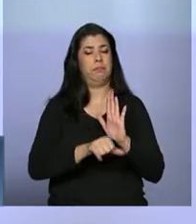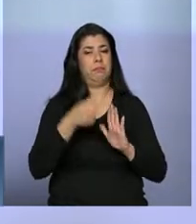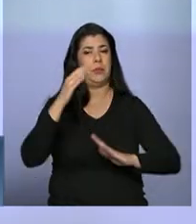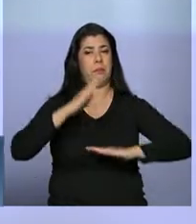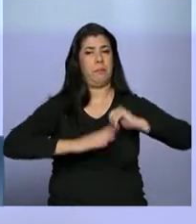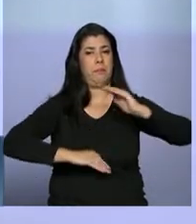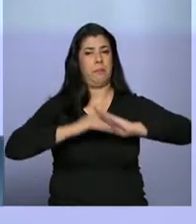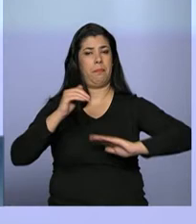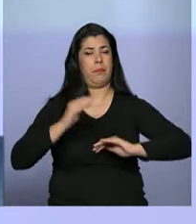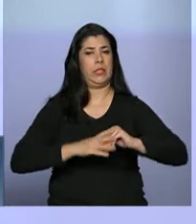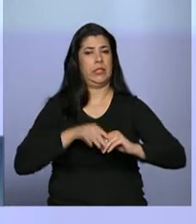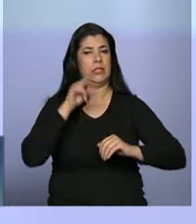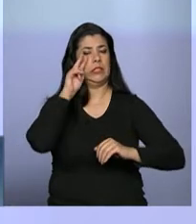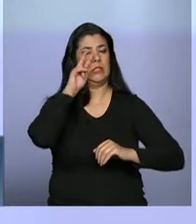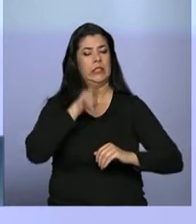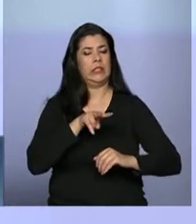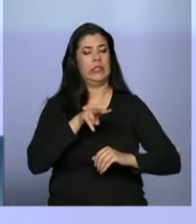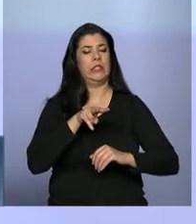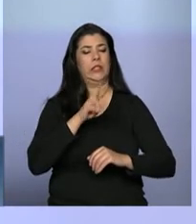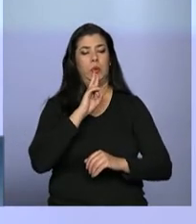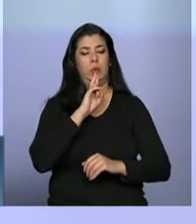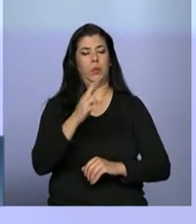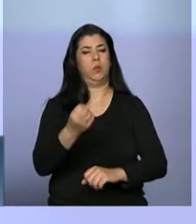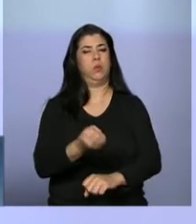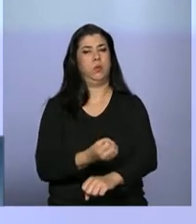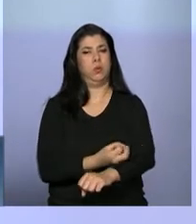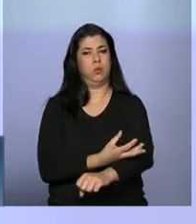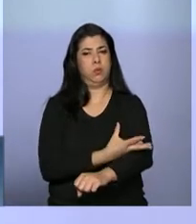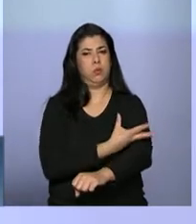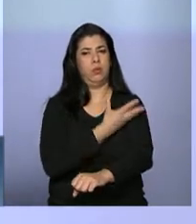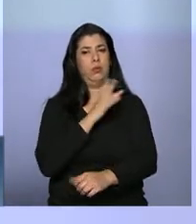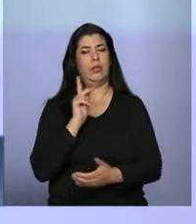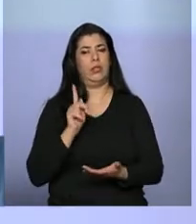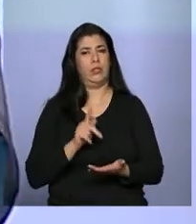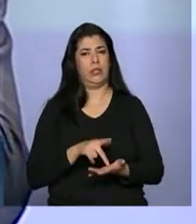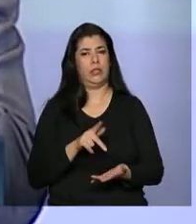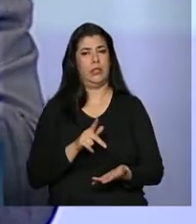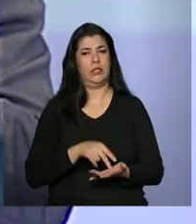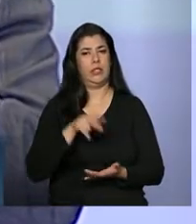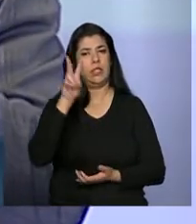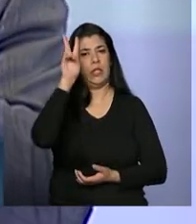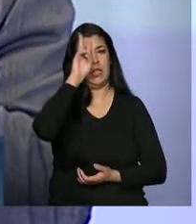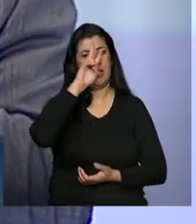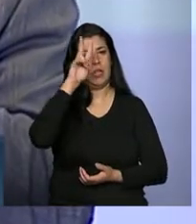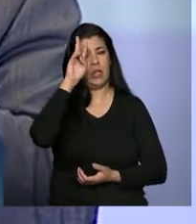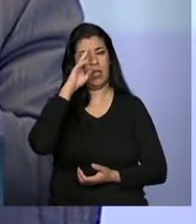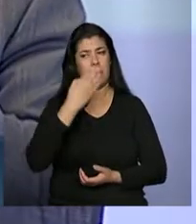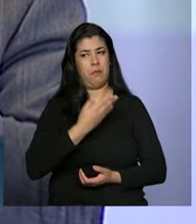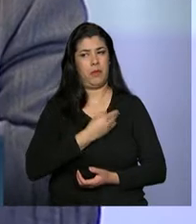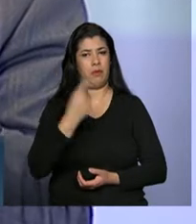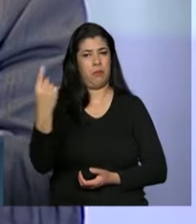realmente me emocionei. Me emocionei, lembrei do Mário chegando,